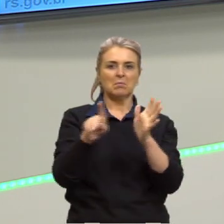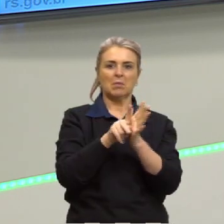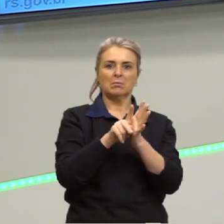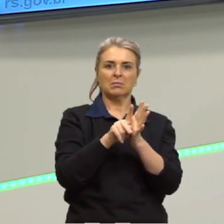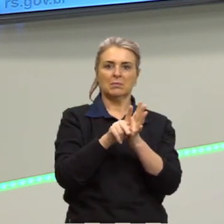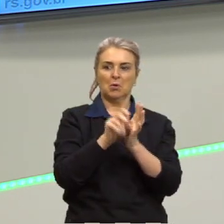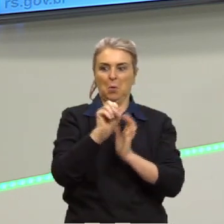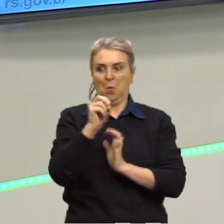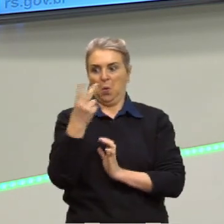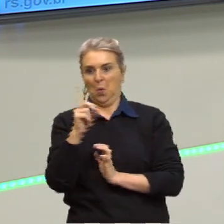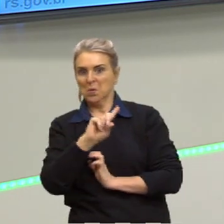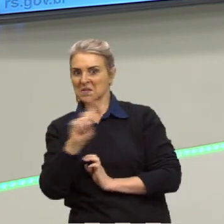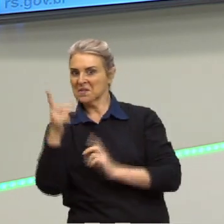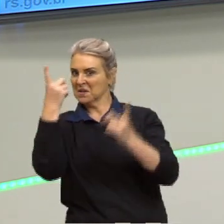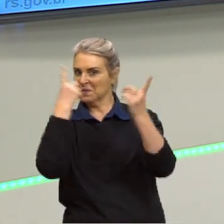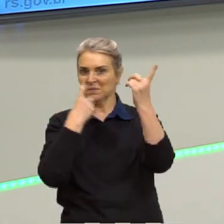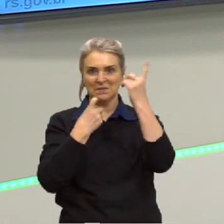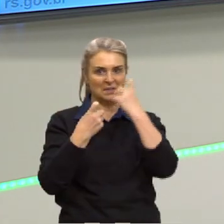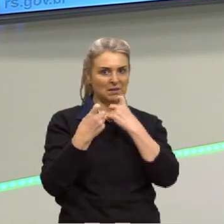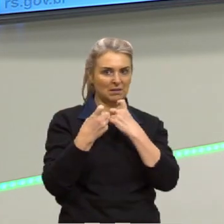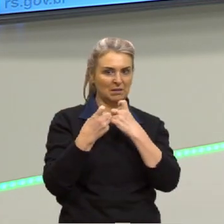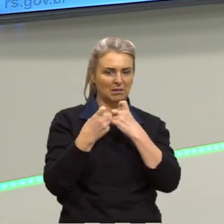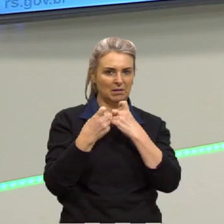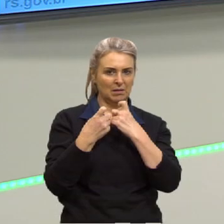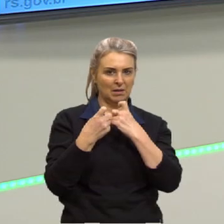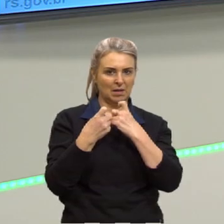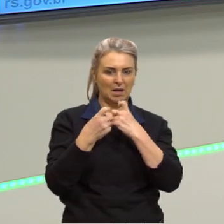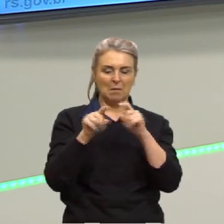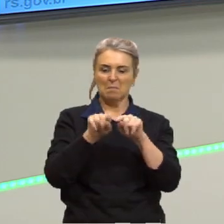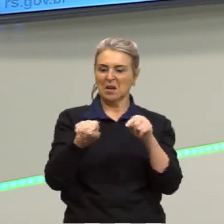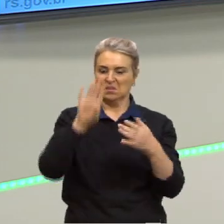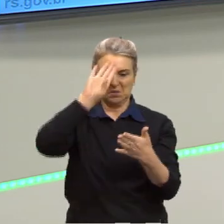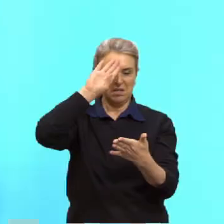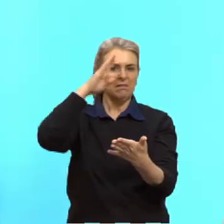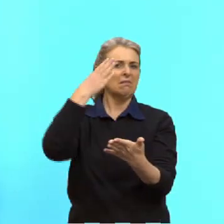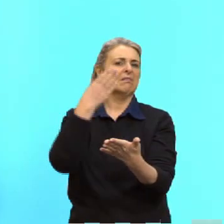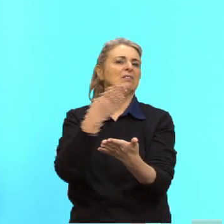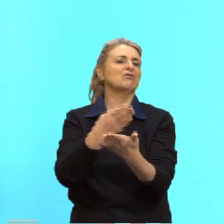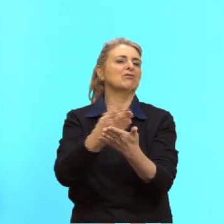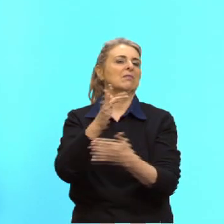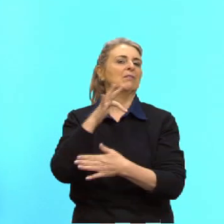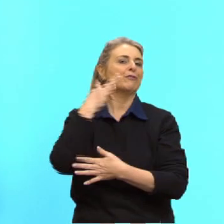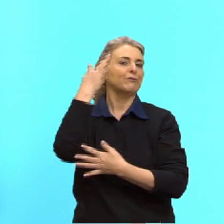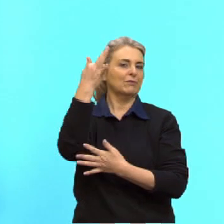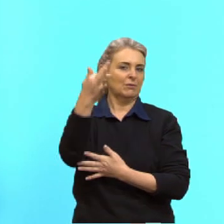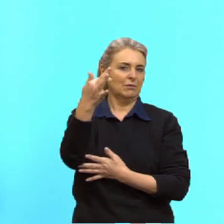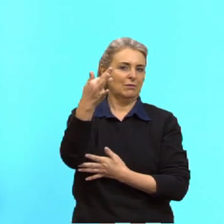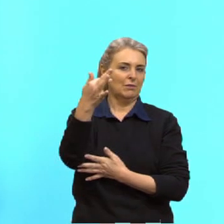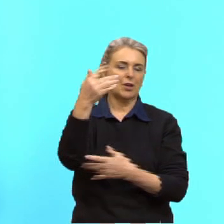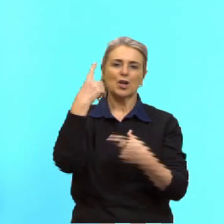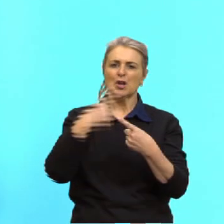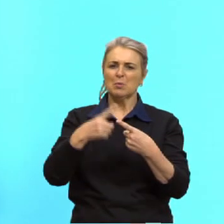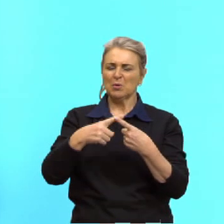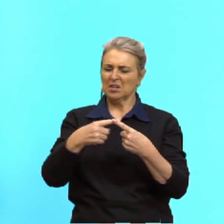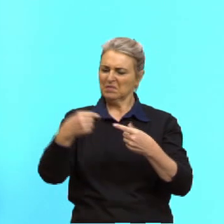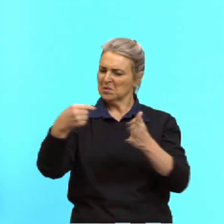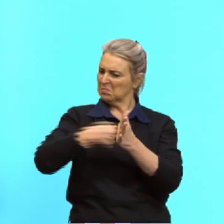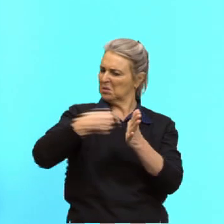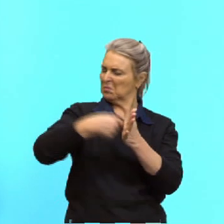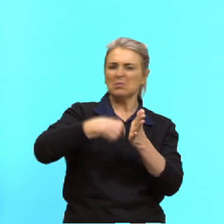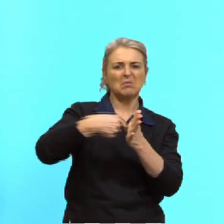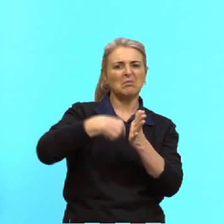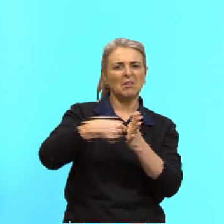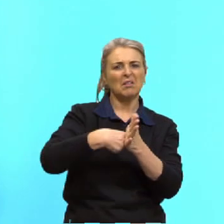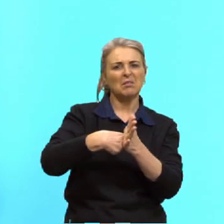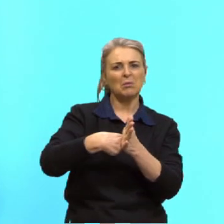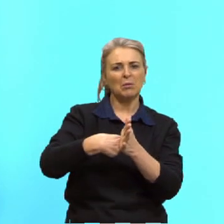mas isso não me parece que ele tenha uma confiança nesse futuro, porque ele ainda assim se questiona se ele vai ou se